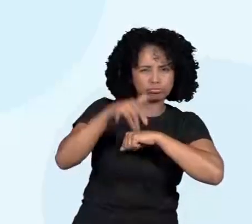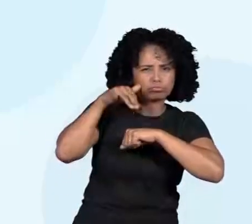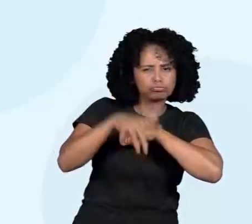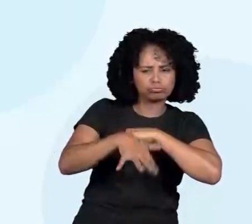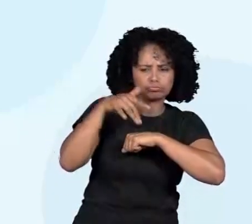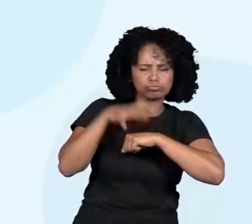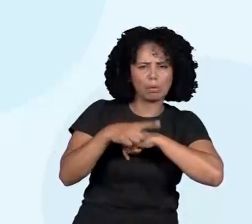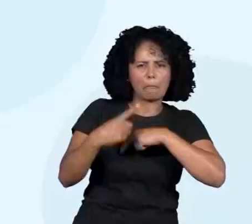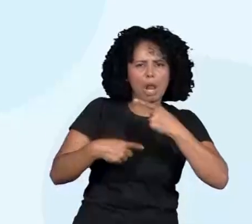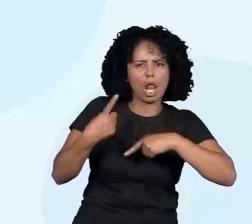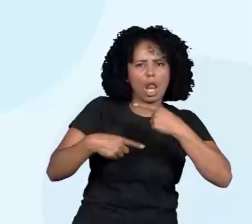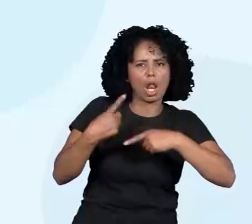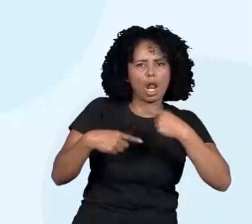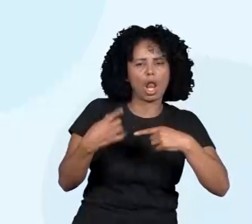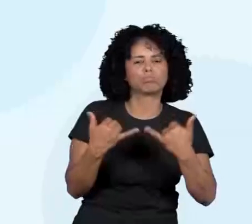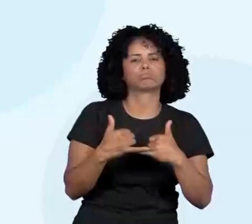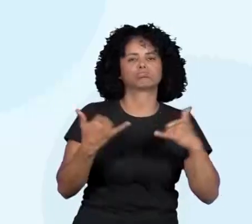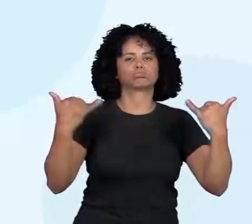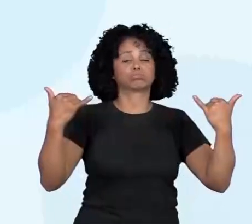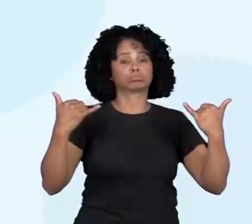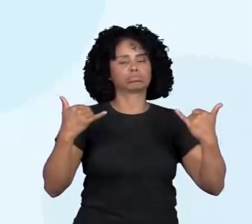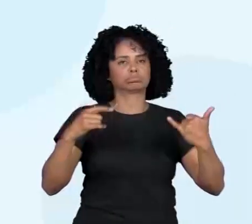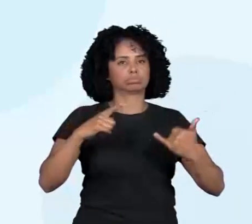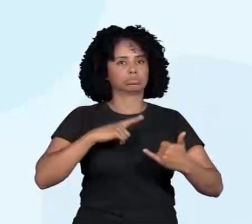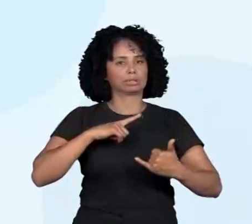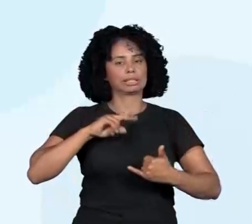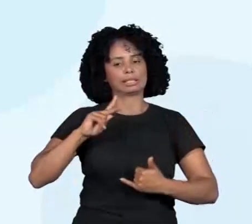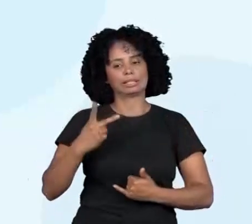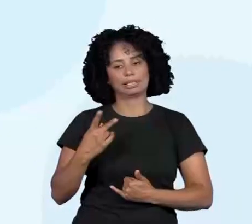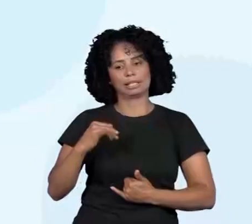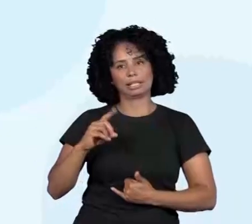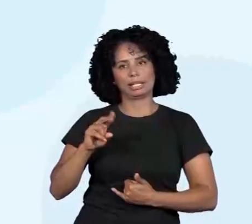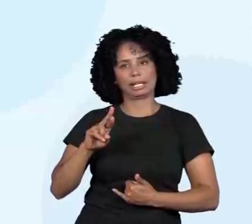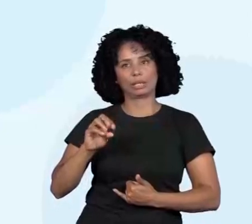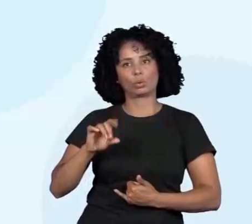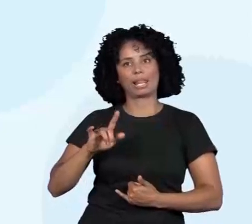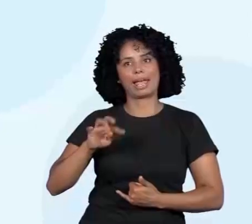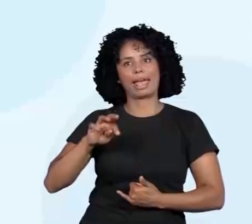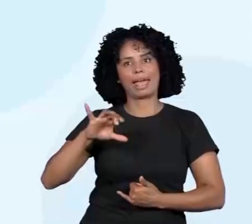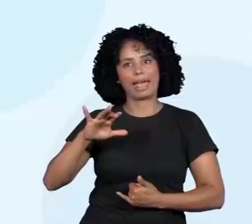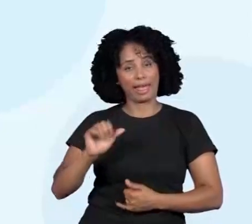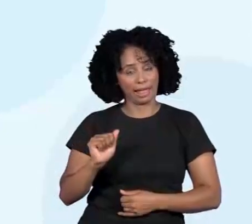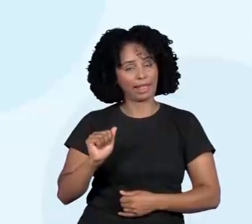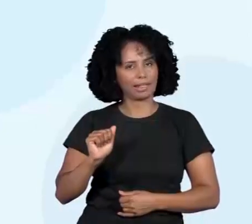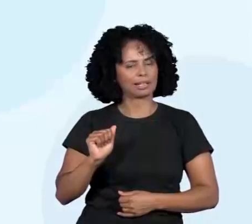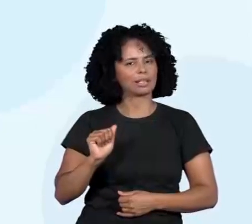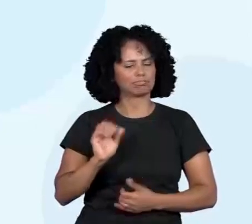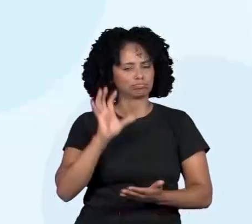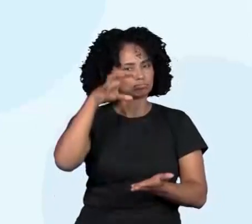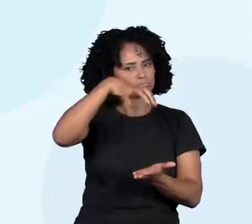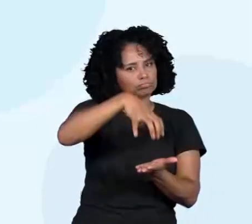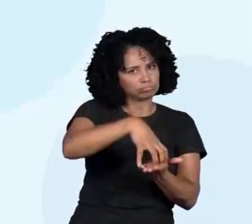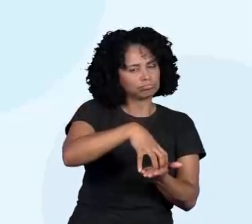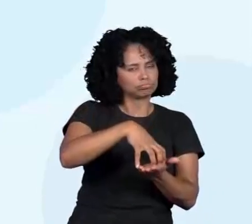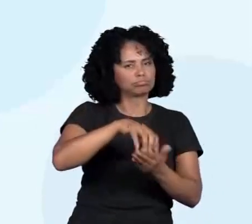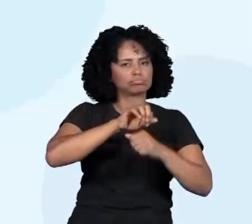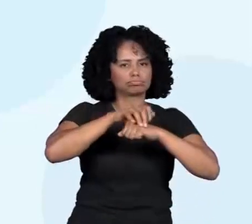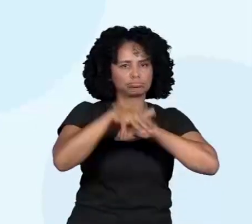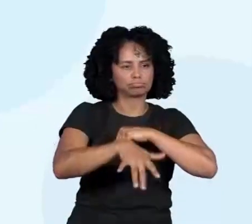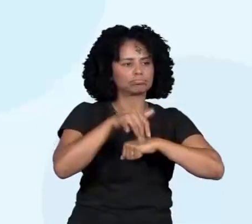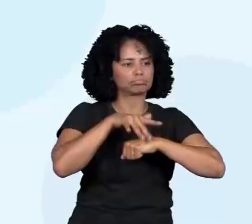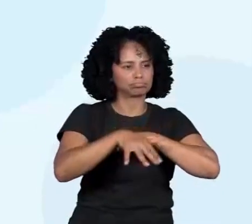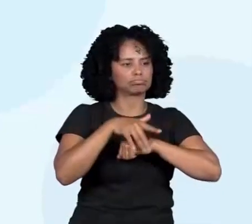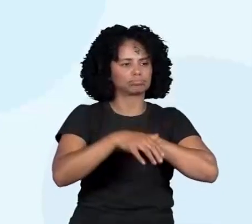de usina hidroelétrica ou central hidroelétrica, é uma obra de